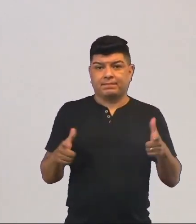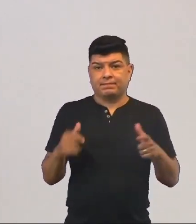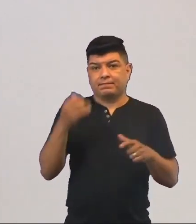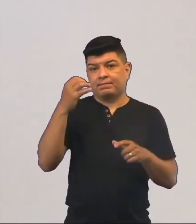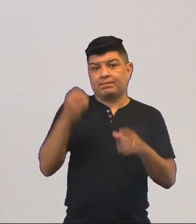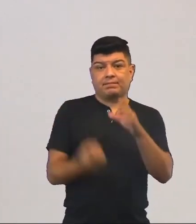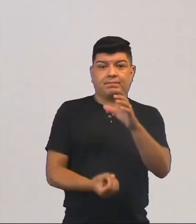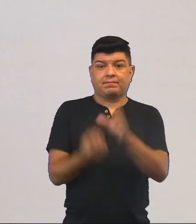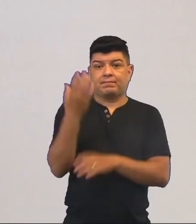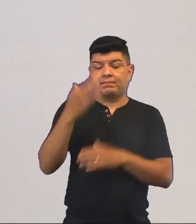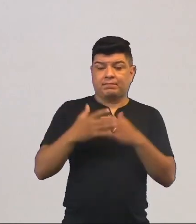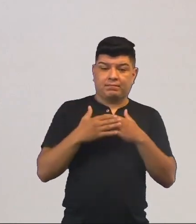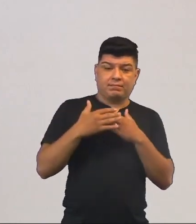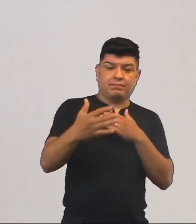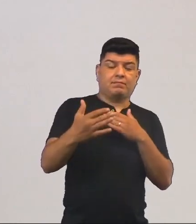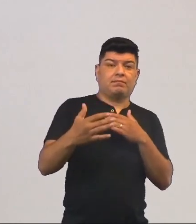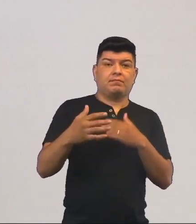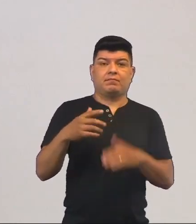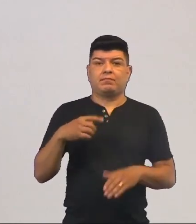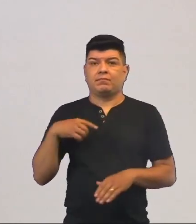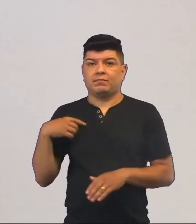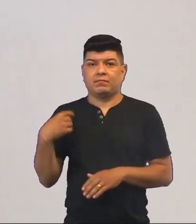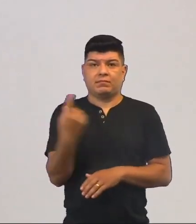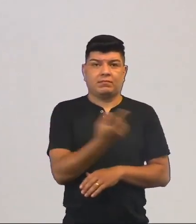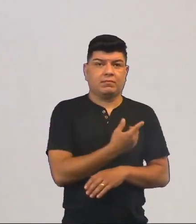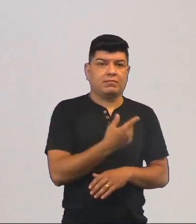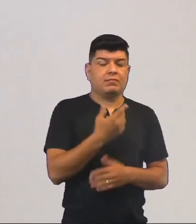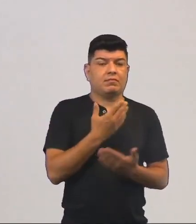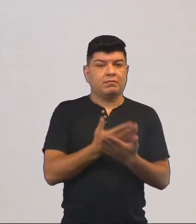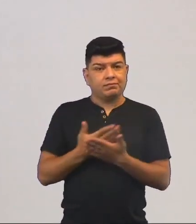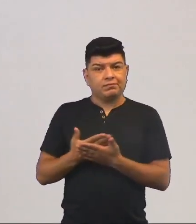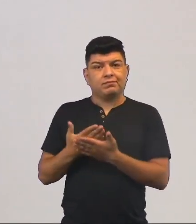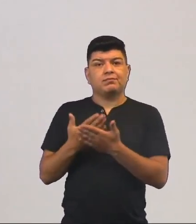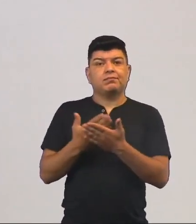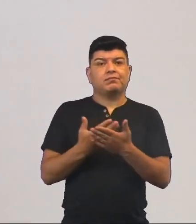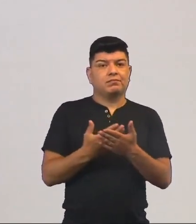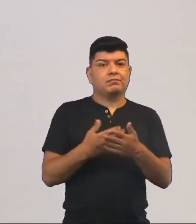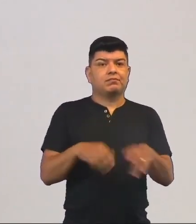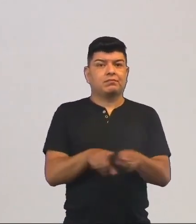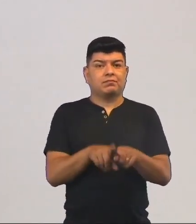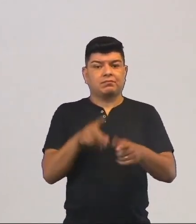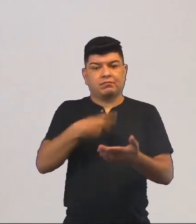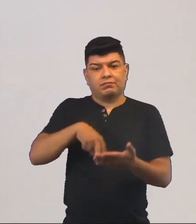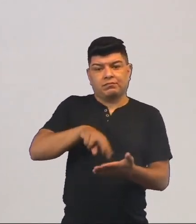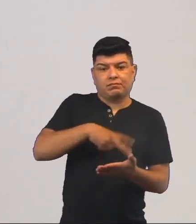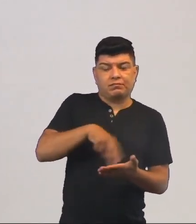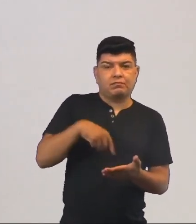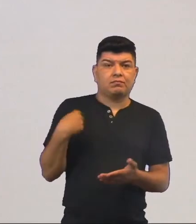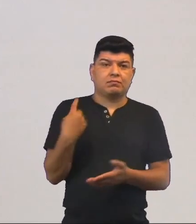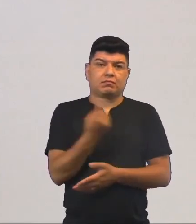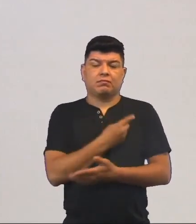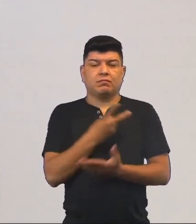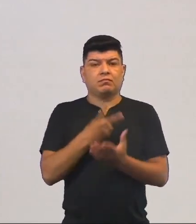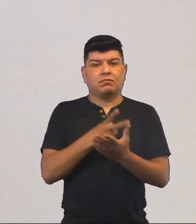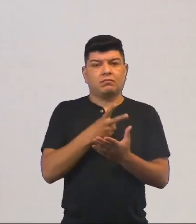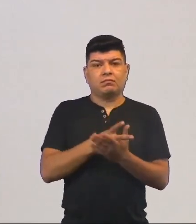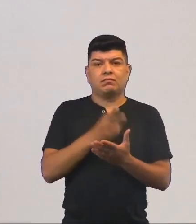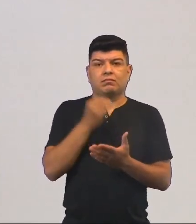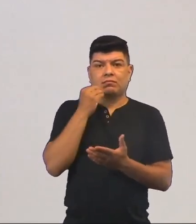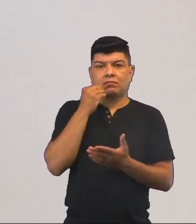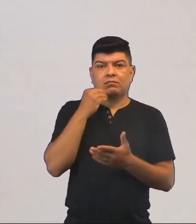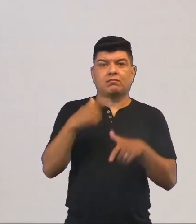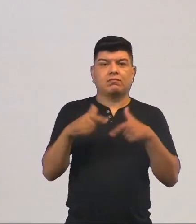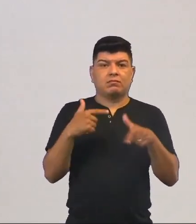criatividade a partir do momento que nós trabalhamos essa criatividade. Então, na dança, a gente sempre tenta